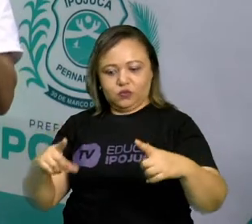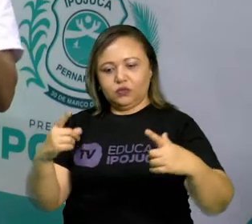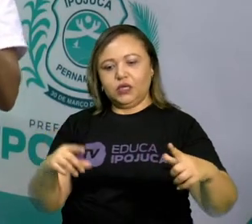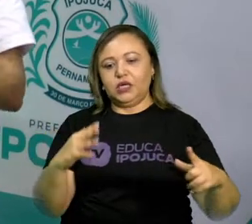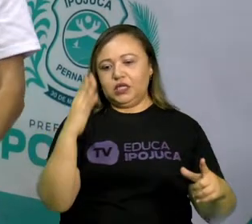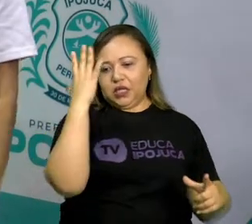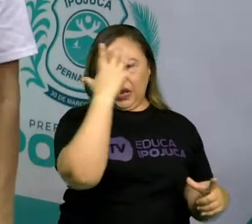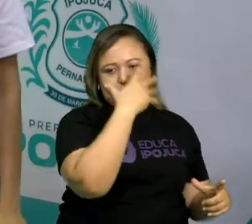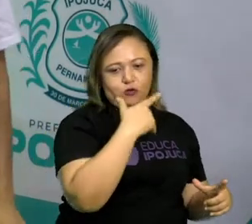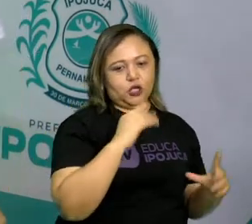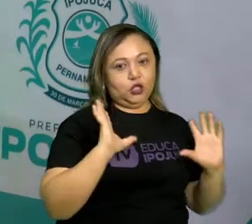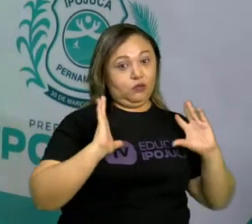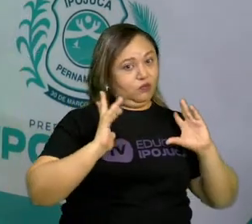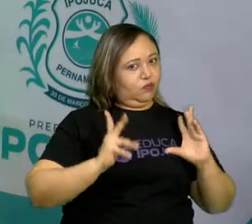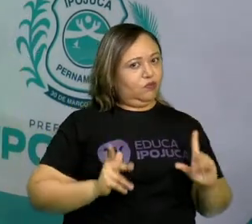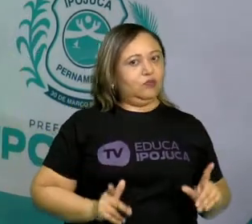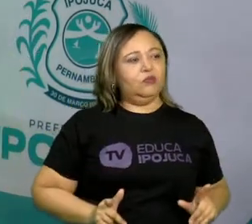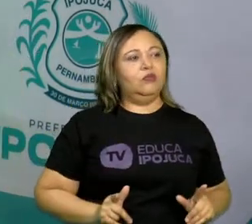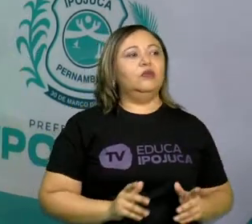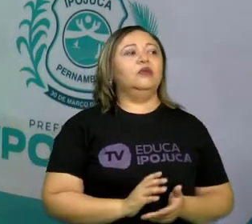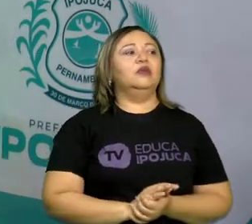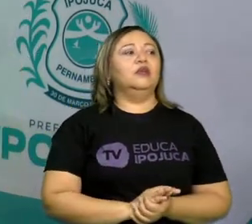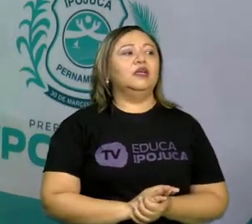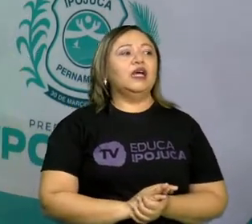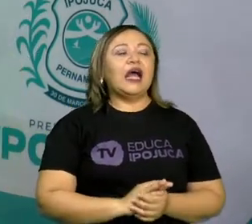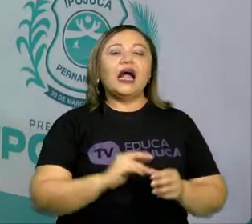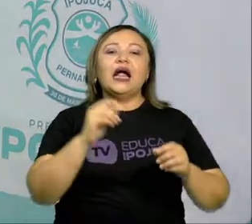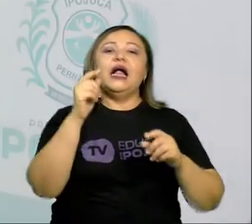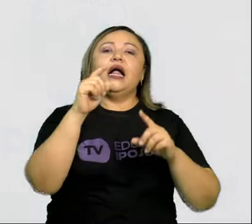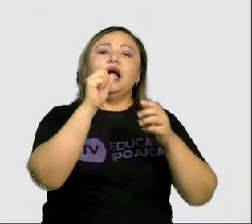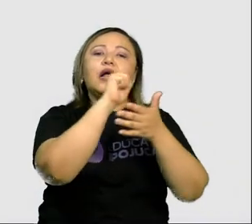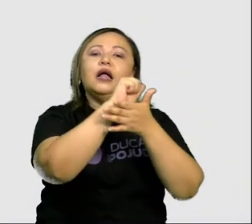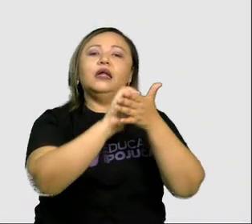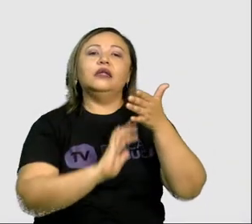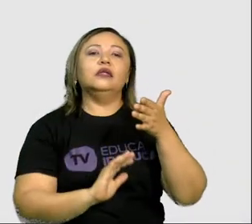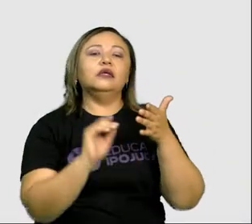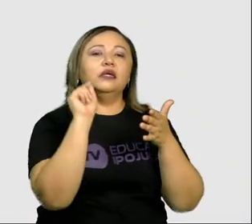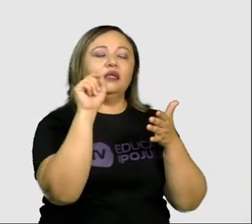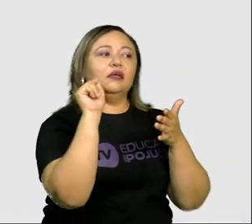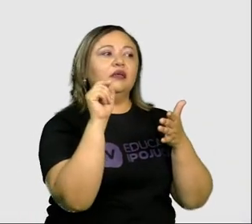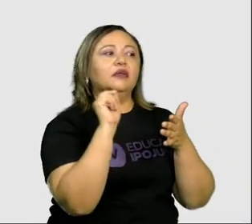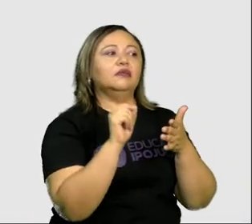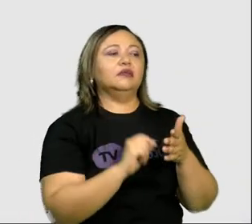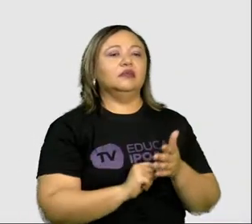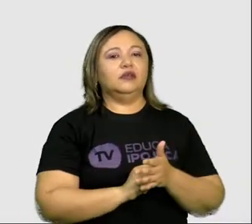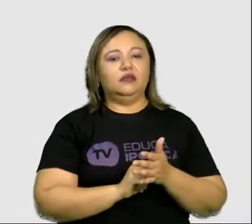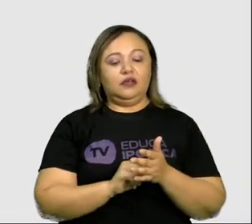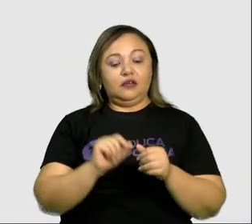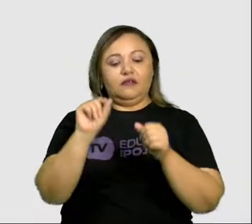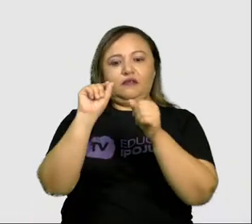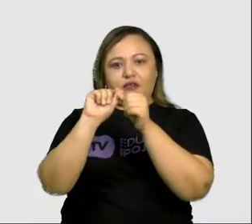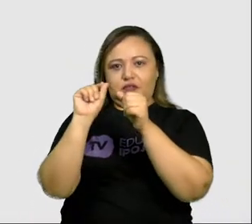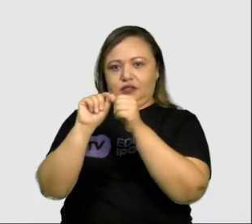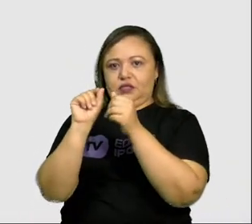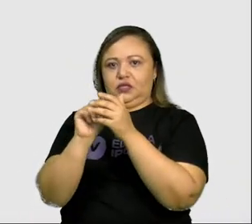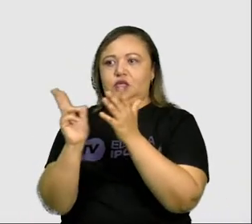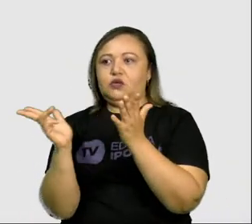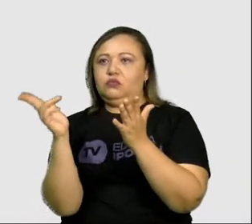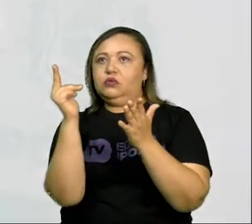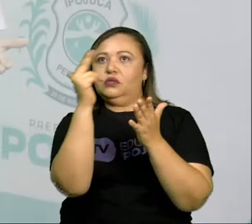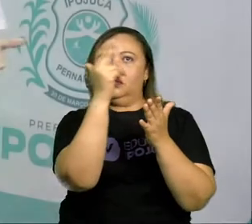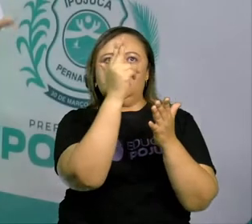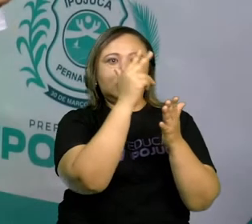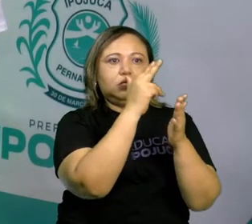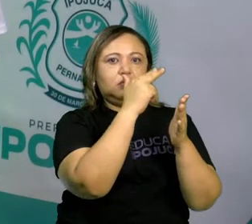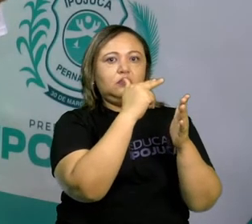vida. A nossa atividade será, faça um belo desenho apresentando sua casa.